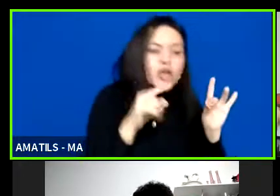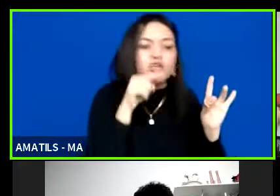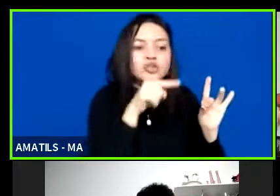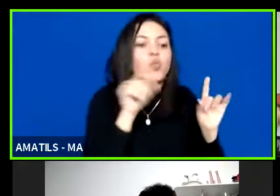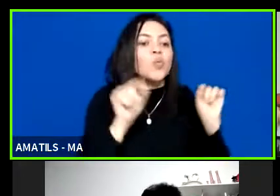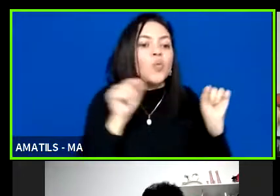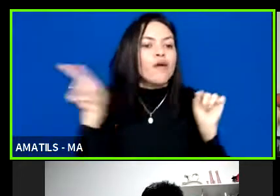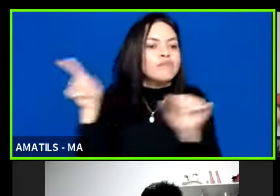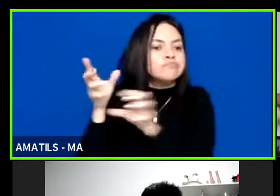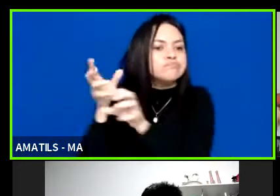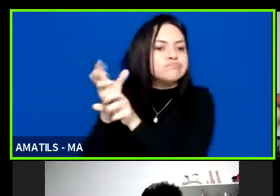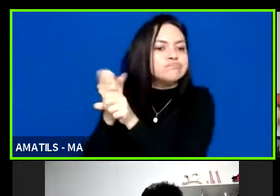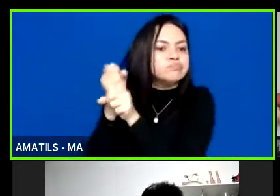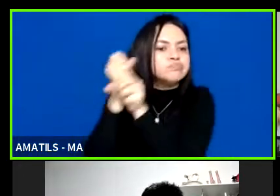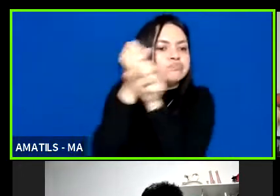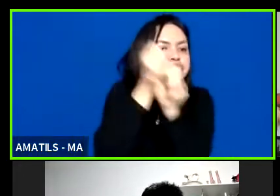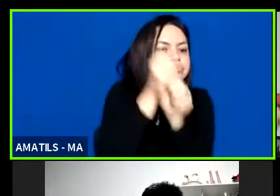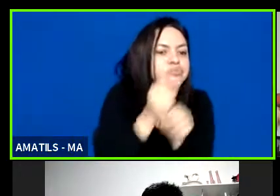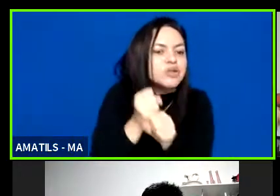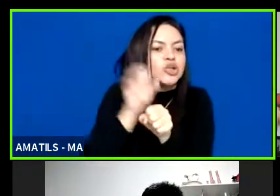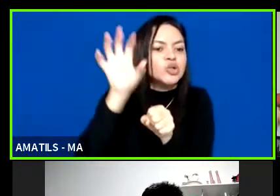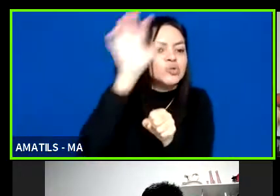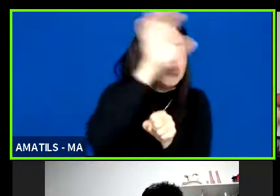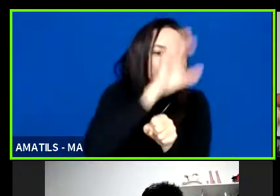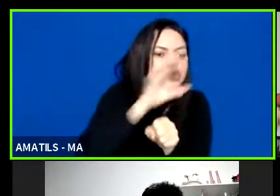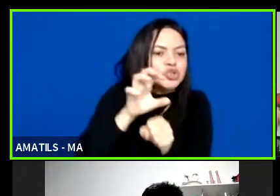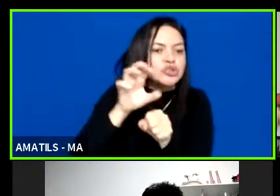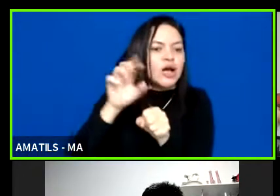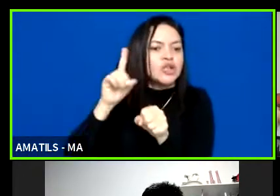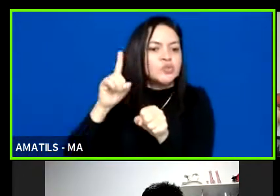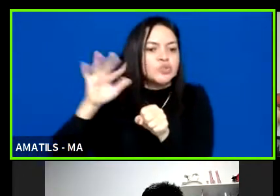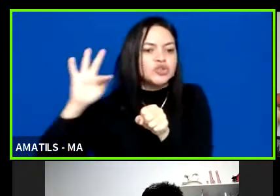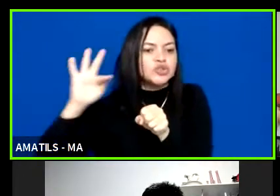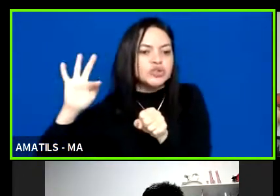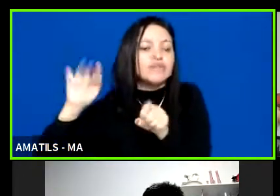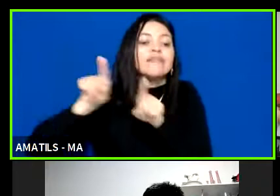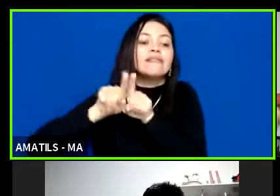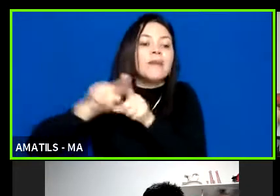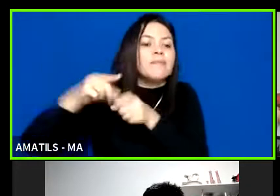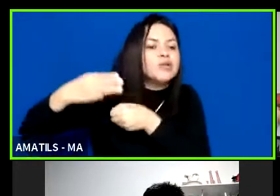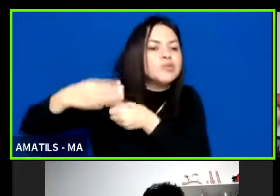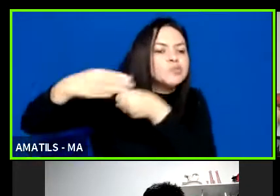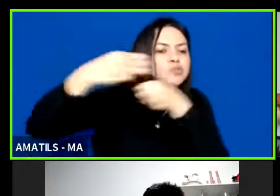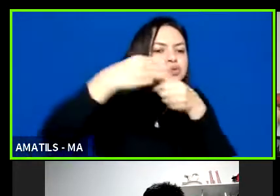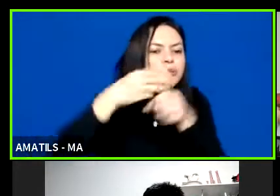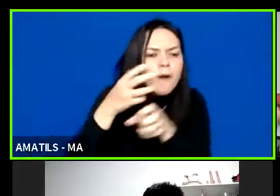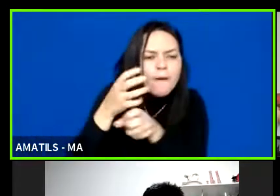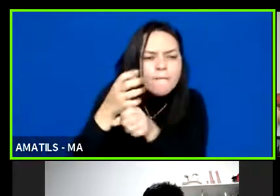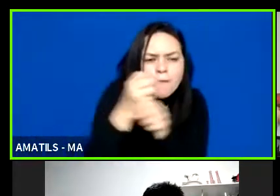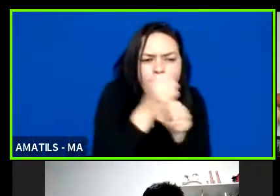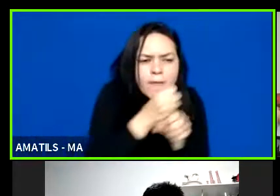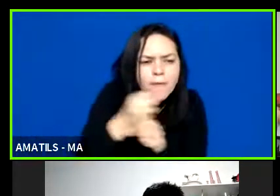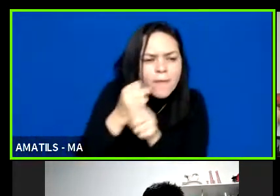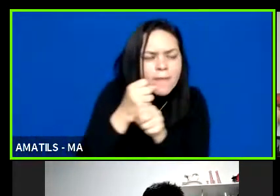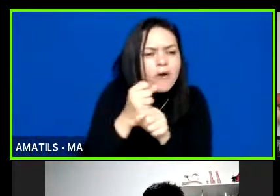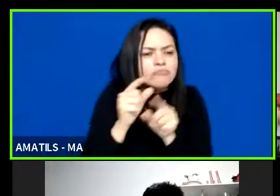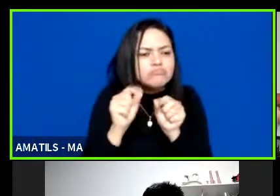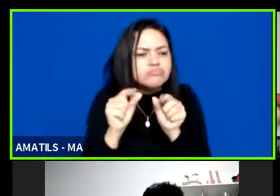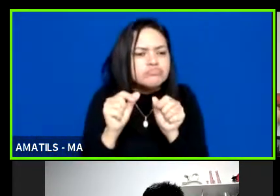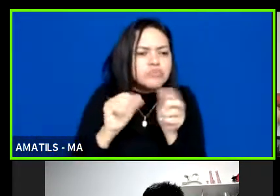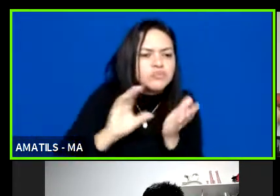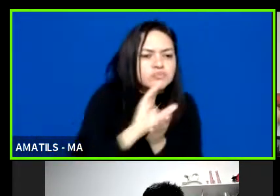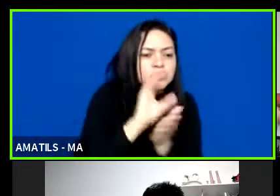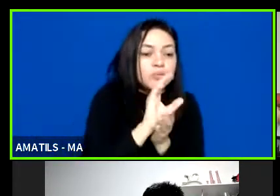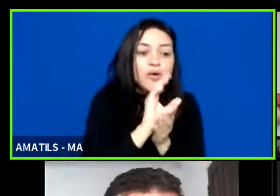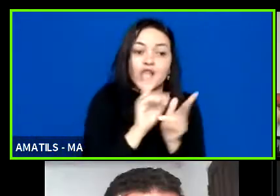dos Estados do Distrito Federal e dos Municípios além dos provenientes de inciso